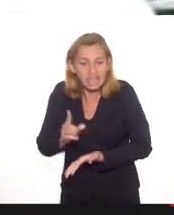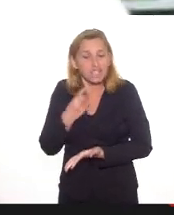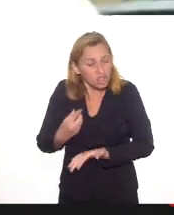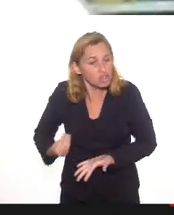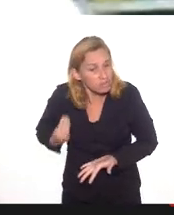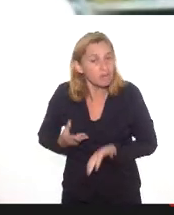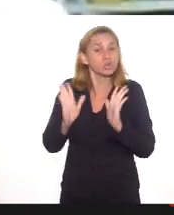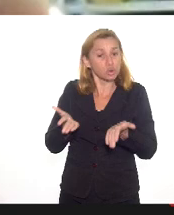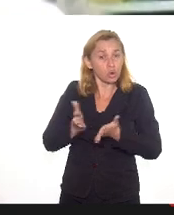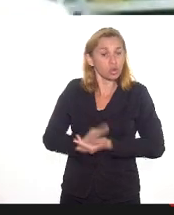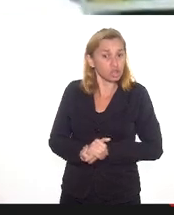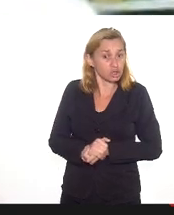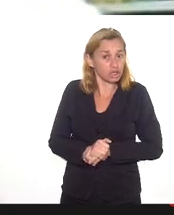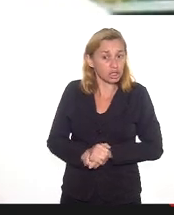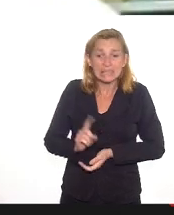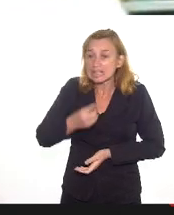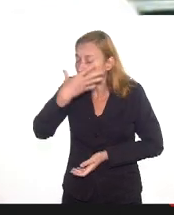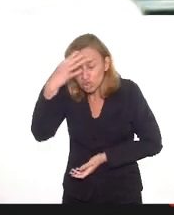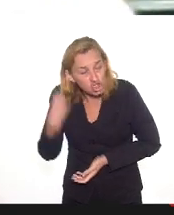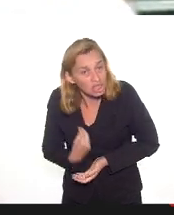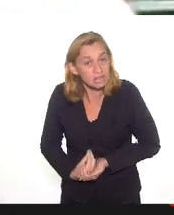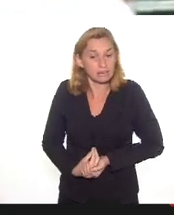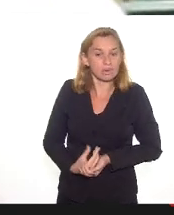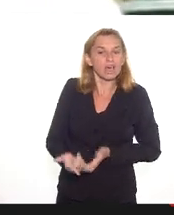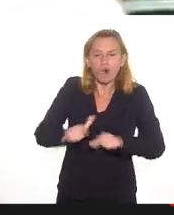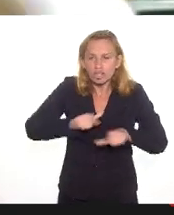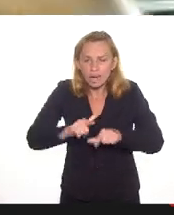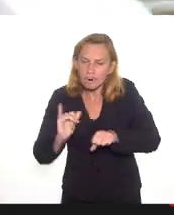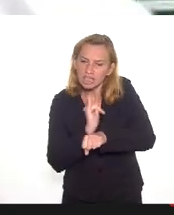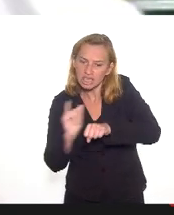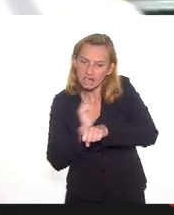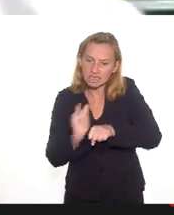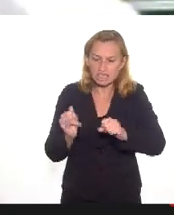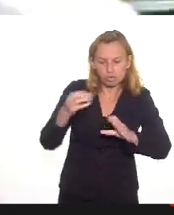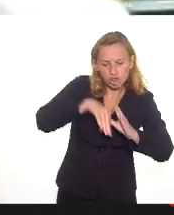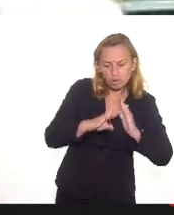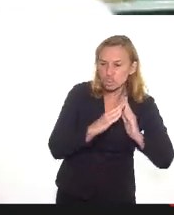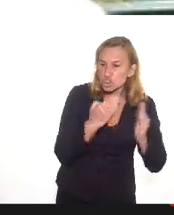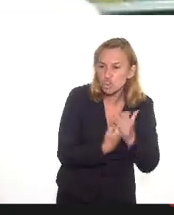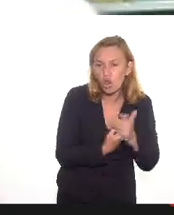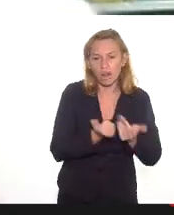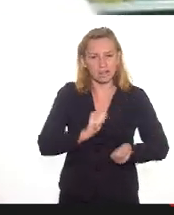é hoje, é do não esquecimento, é o trabalho de articulação com as escolas,